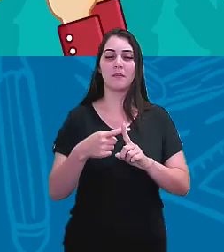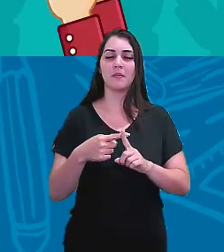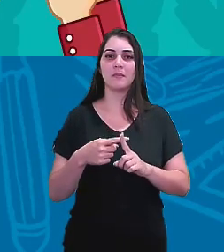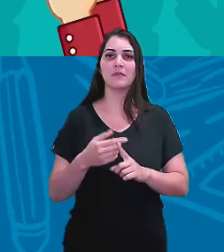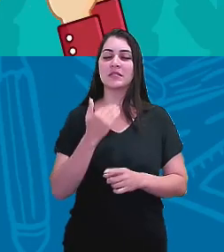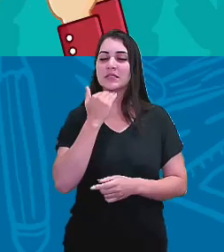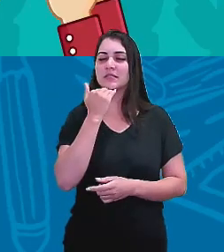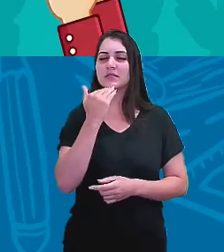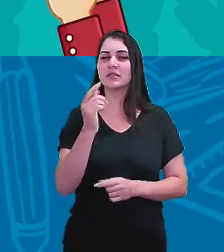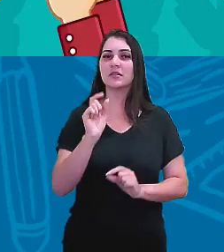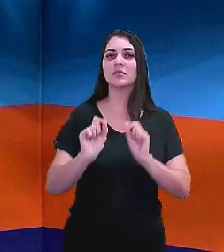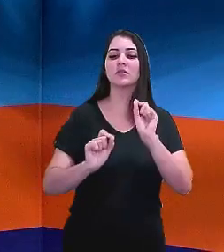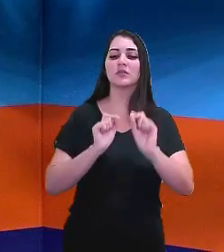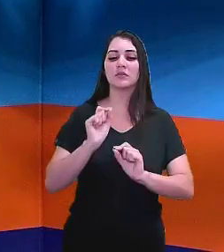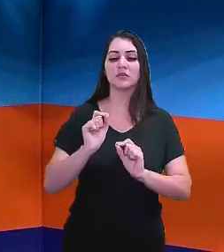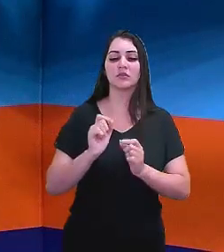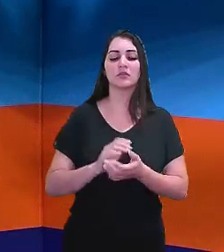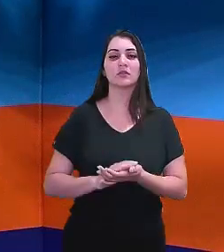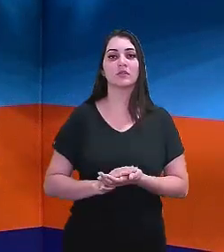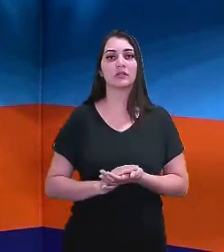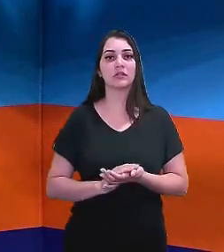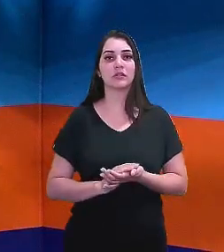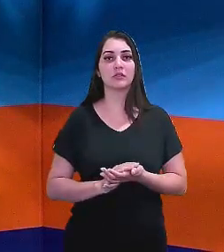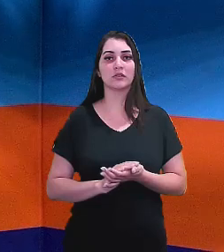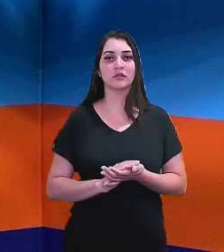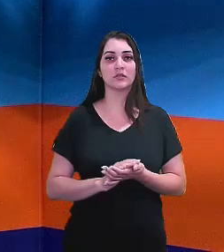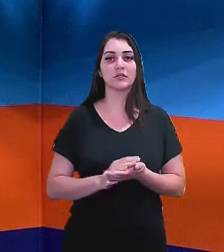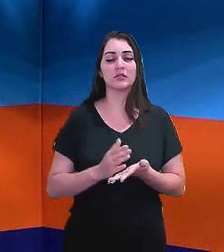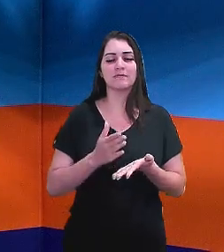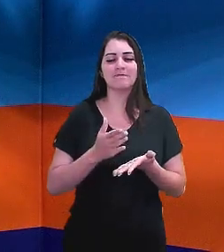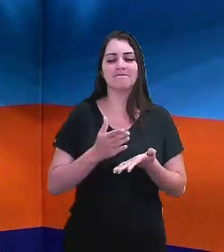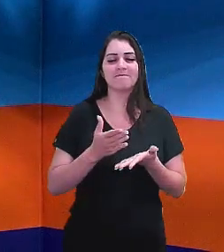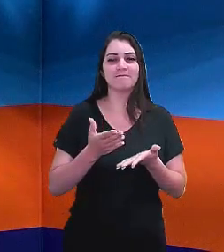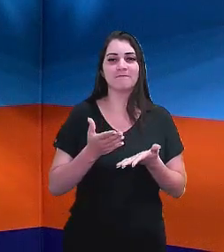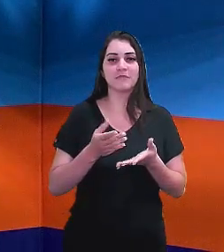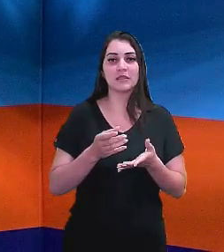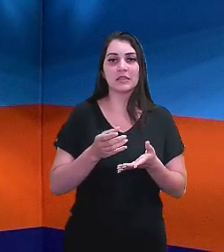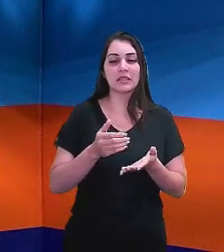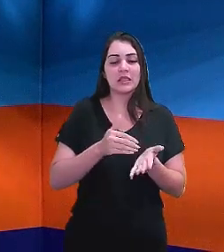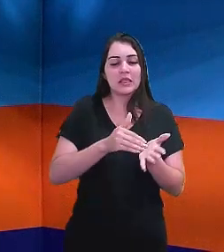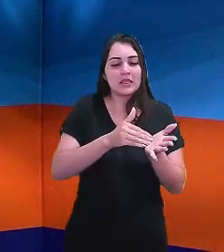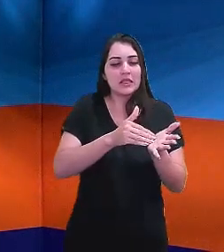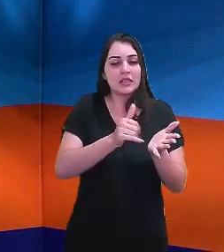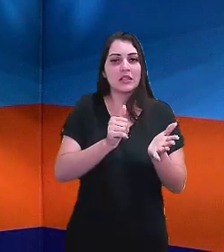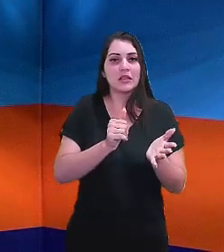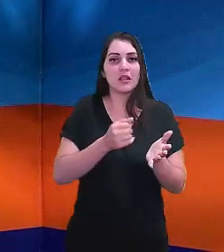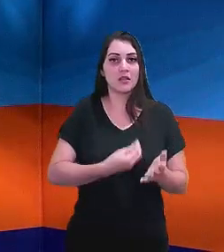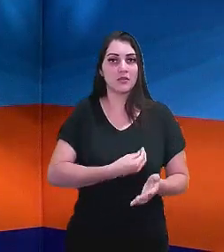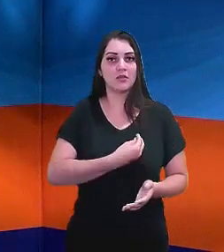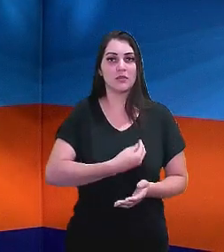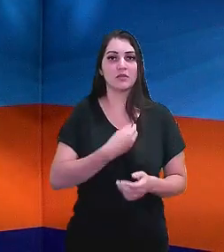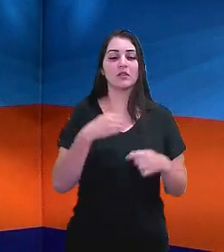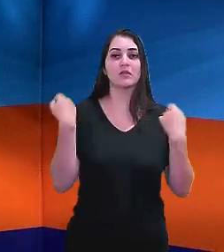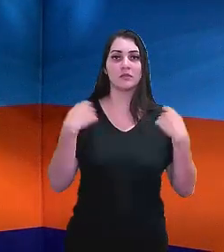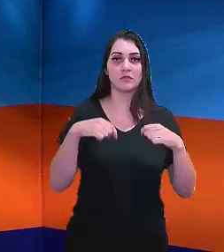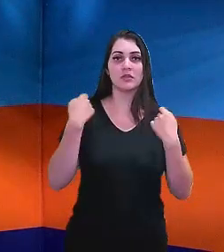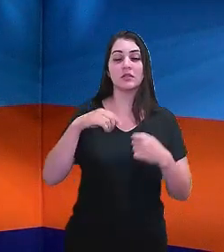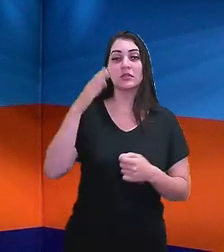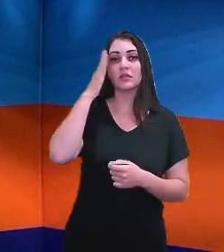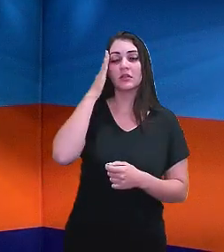sem esvaziarmos o presente é necessário